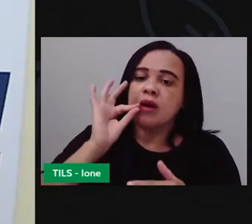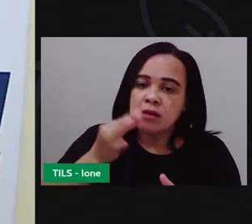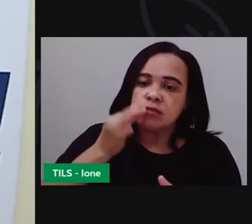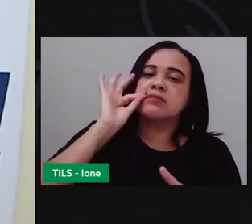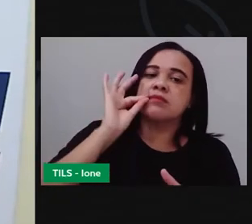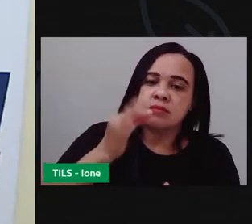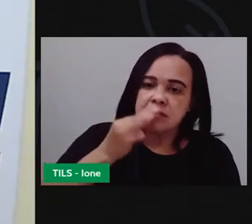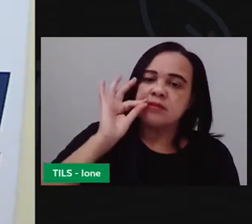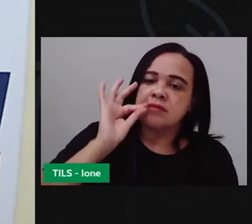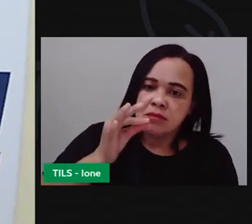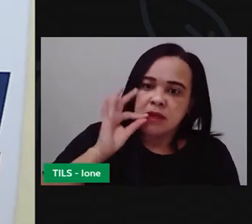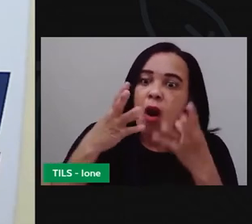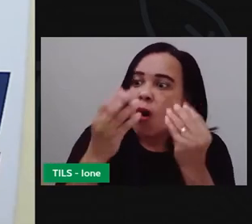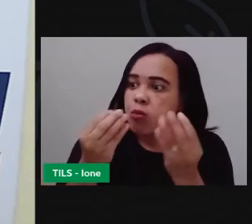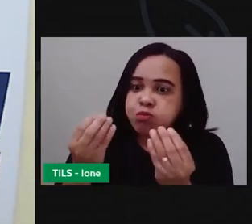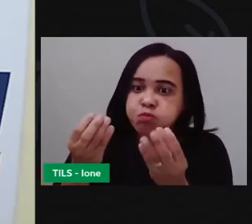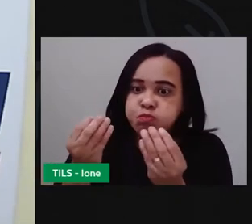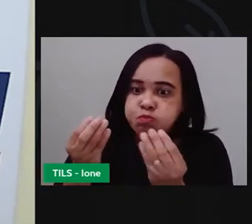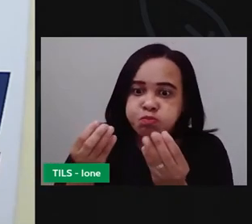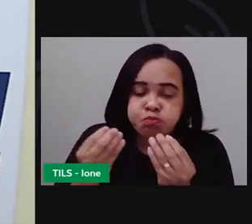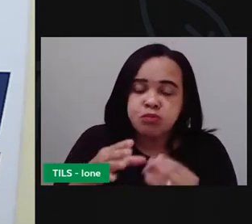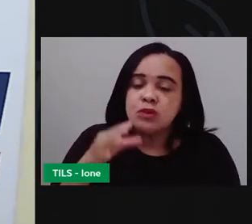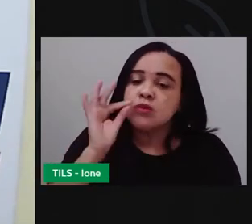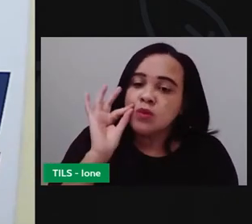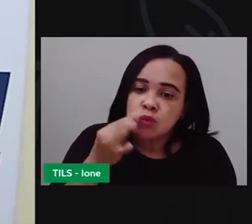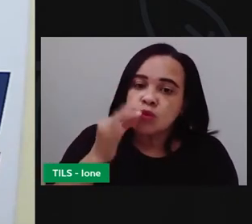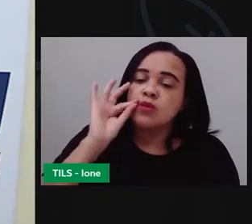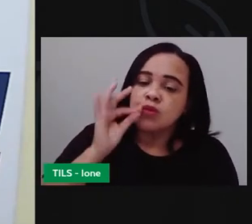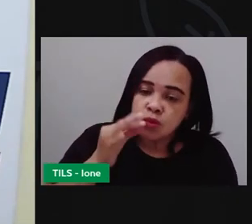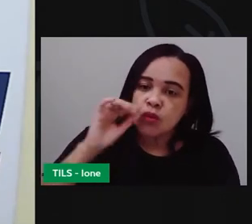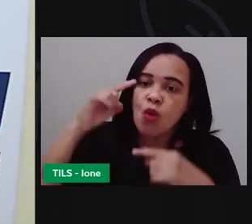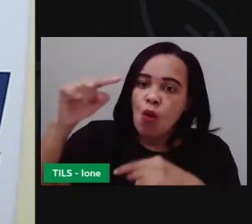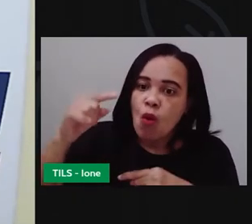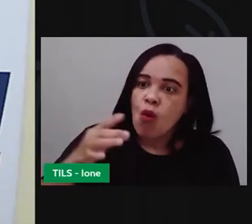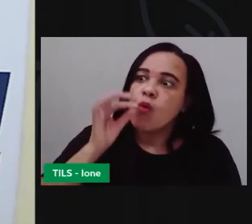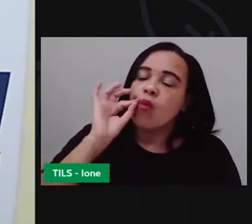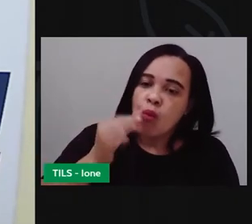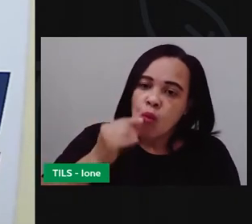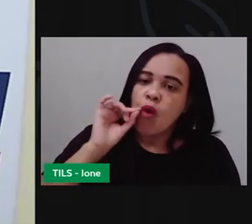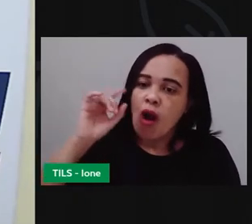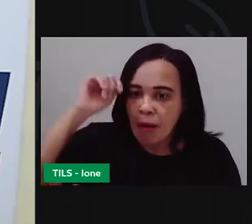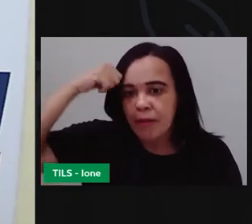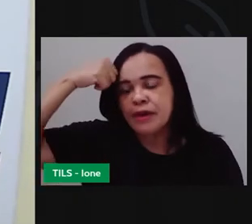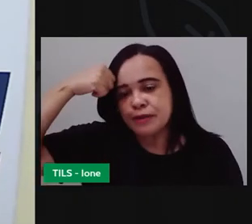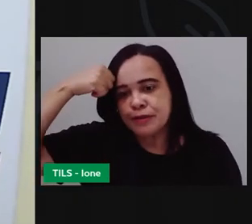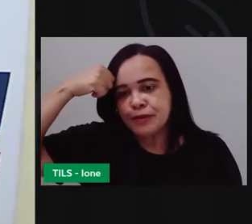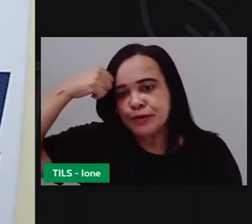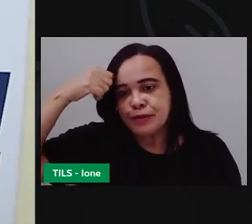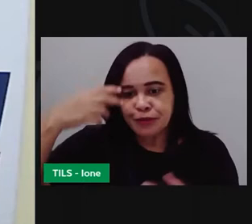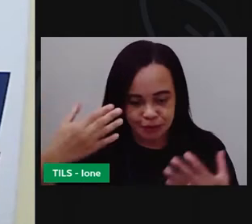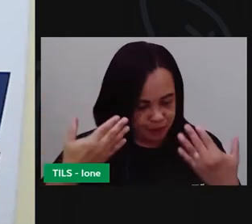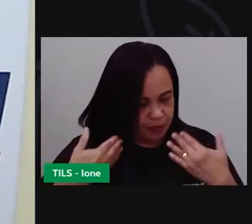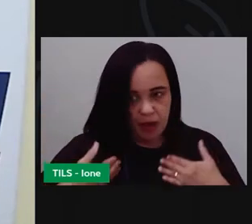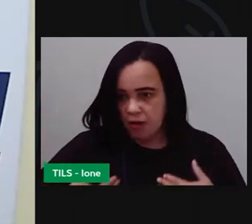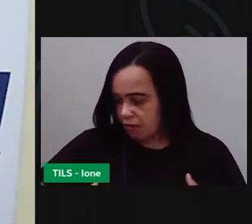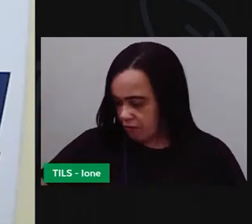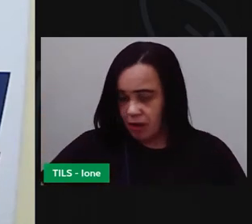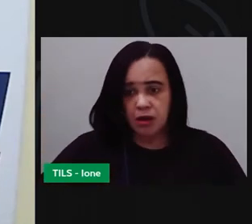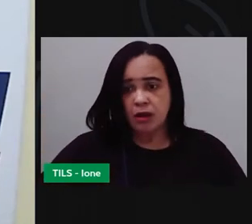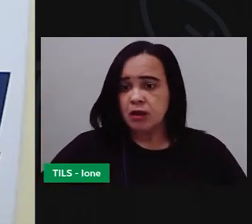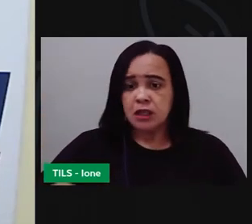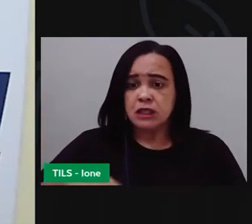começou a tomar café, litros e litros de café preto, para ver se ele conseguia